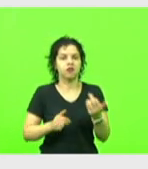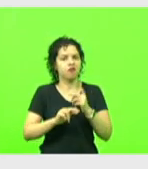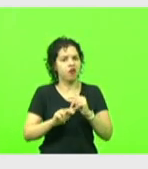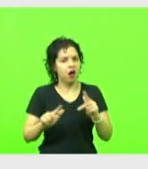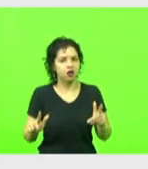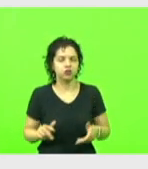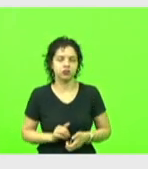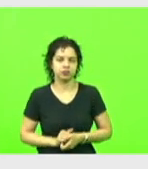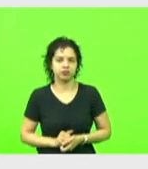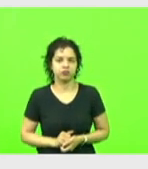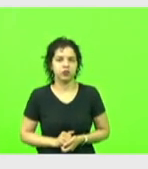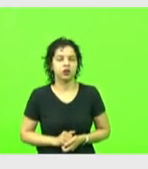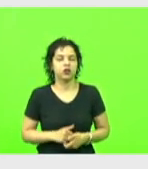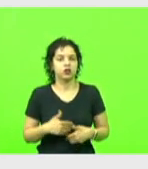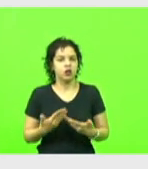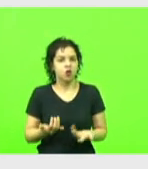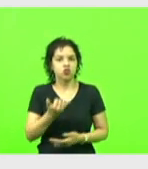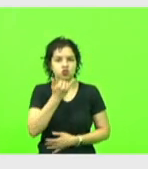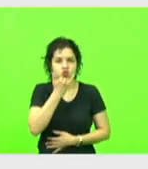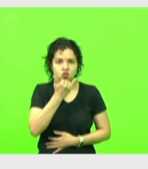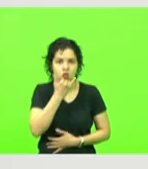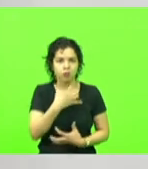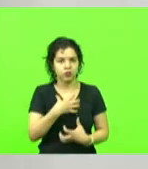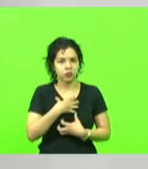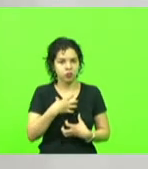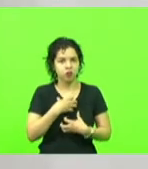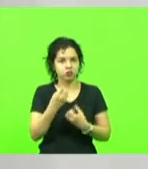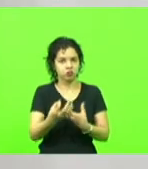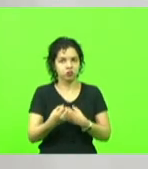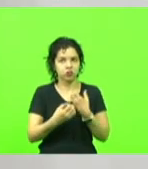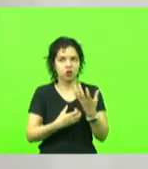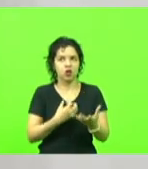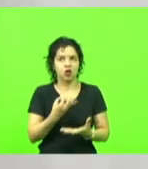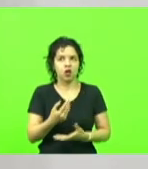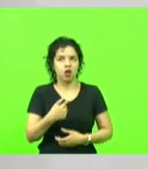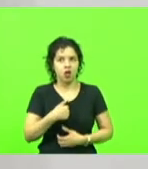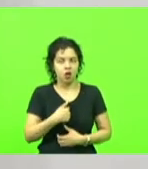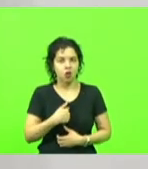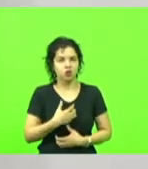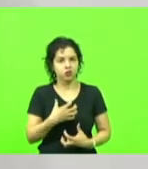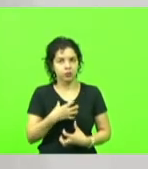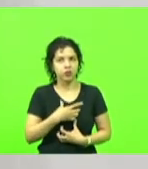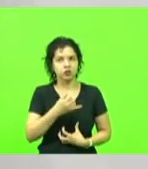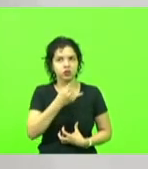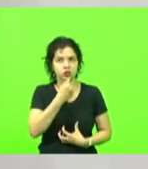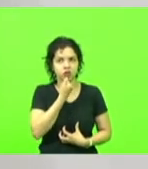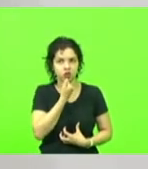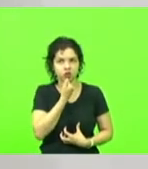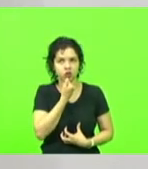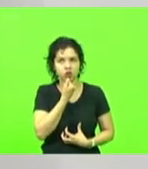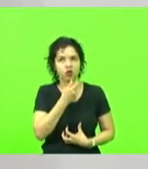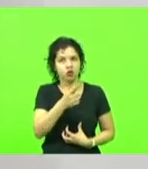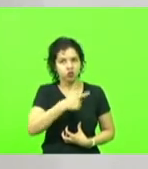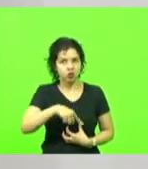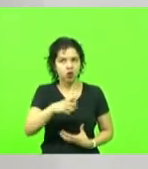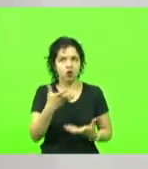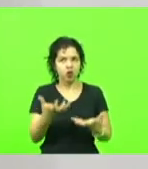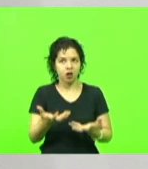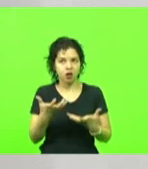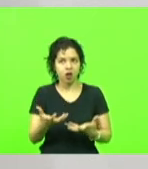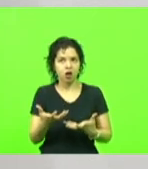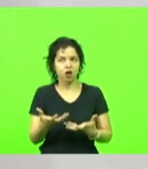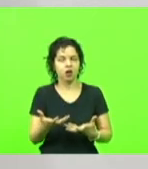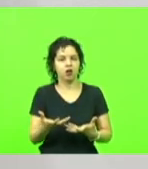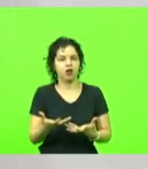Então, desculpem o meu desabafo, eu ainda estou um pouco abalada, porque a gente fica assim, a gente quer sempre estar, como